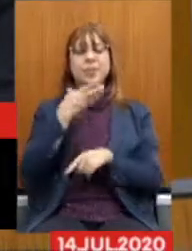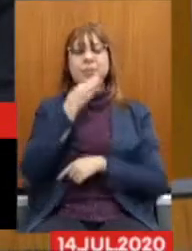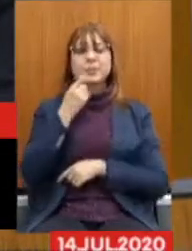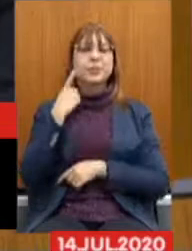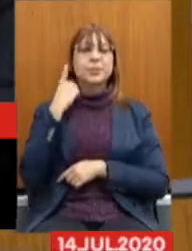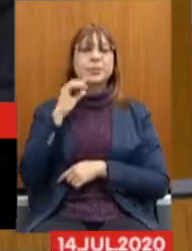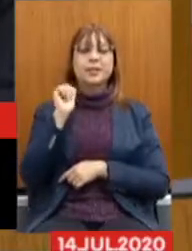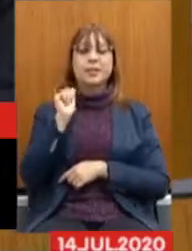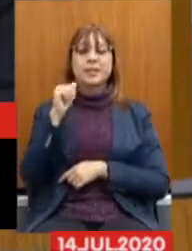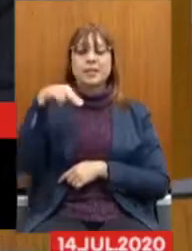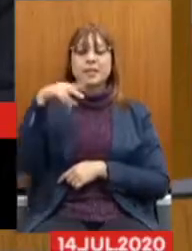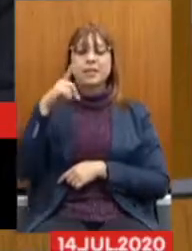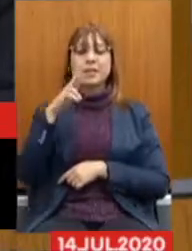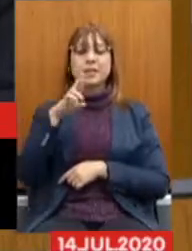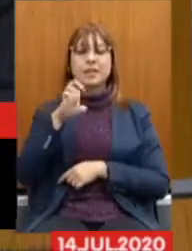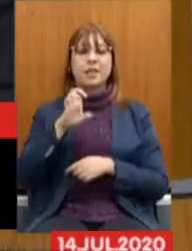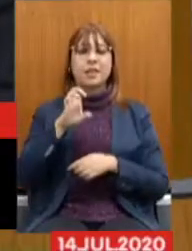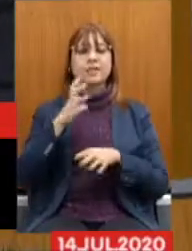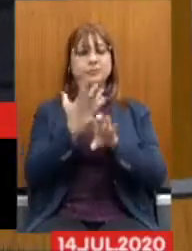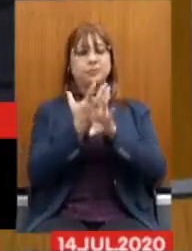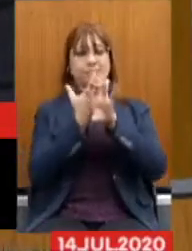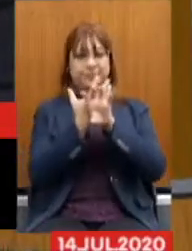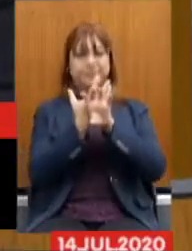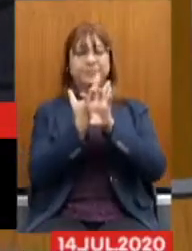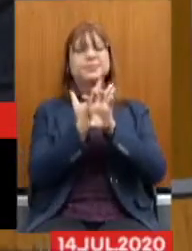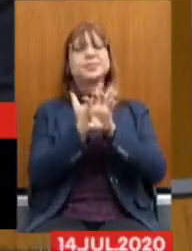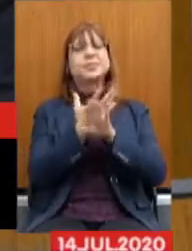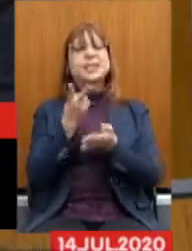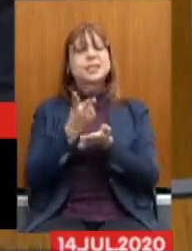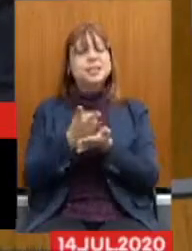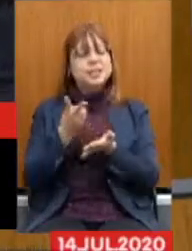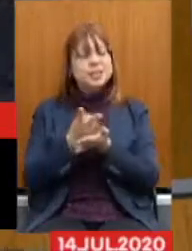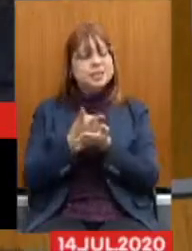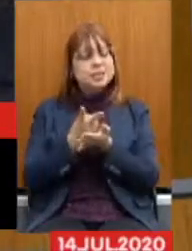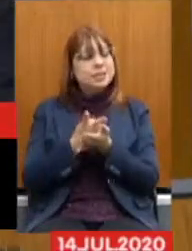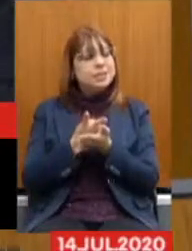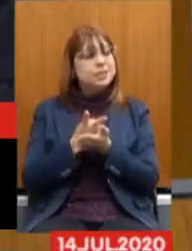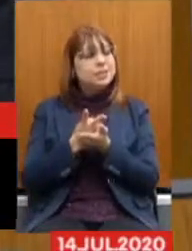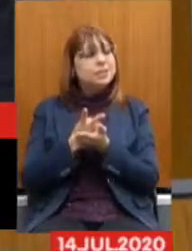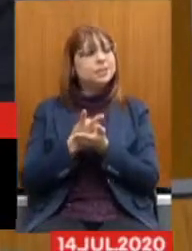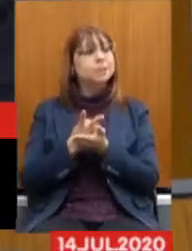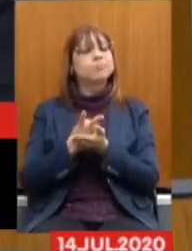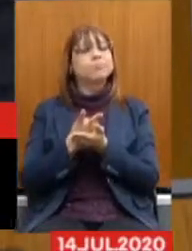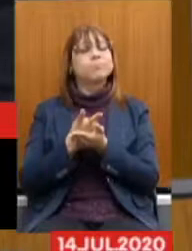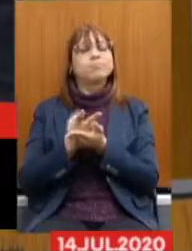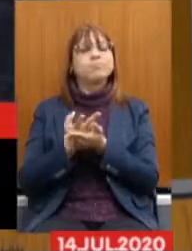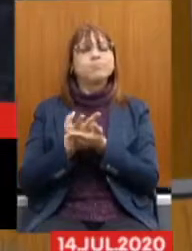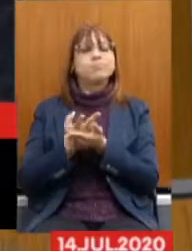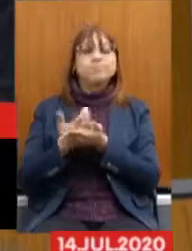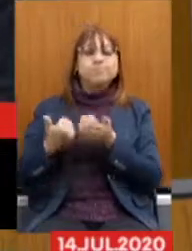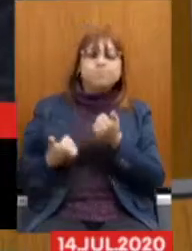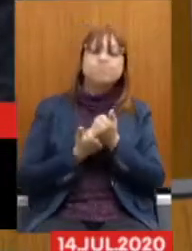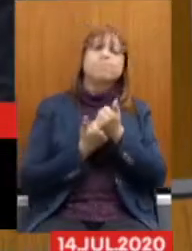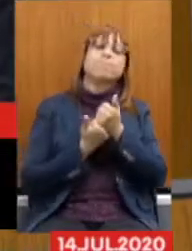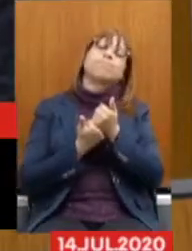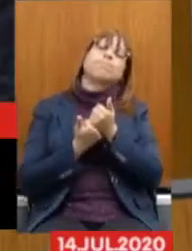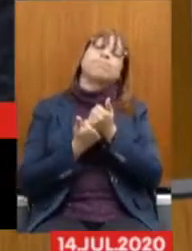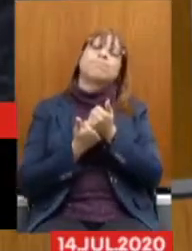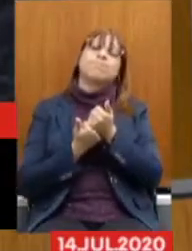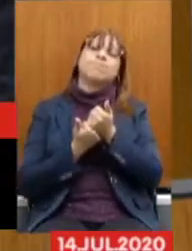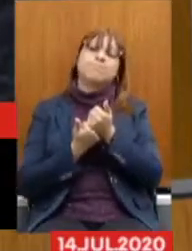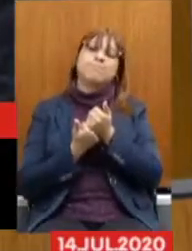que também nos acompanham remotamente e sempre tem apoiado a causa dos servidores públicos,